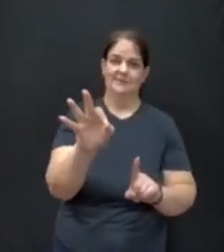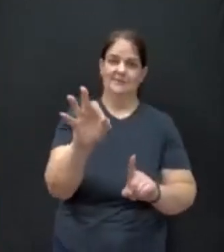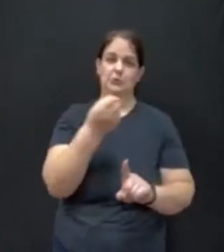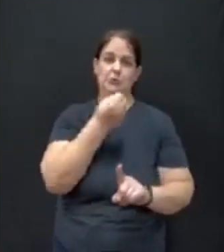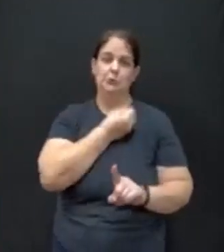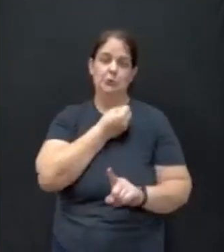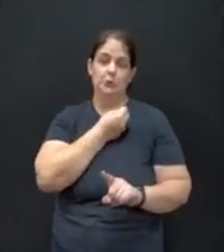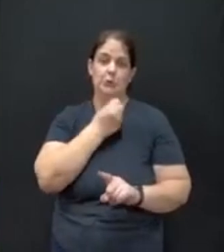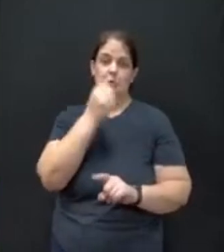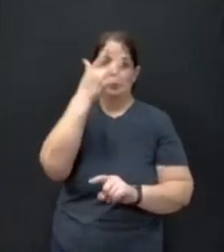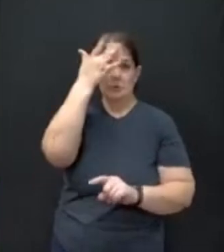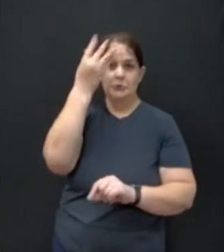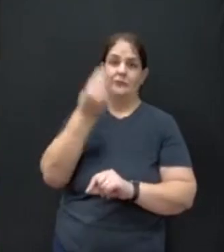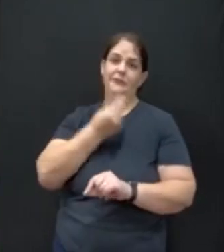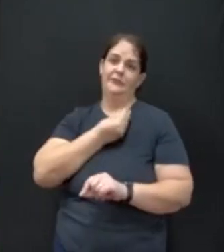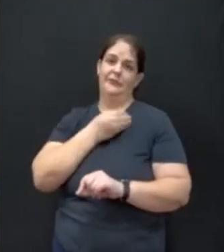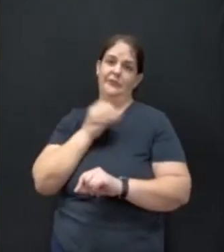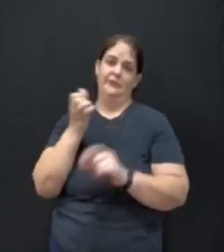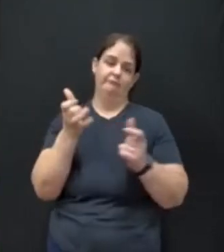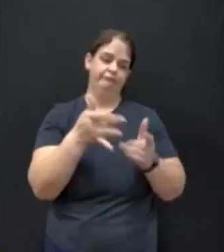número de moradores de rua.